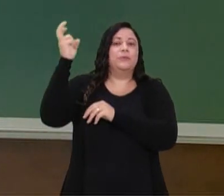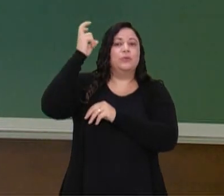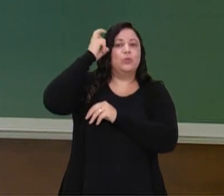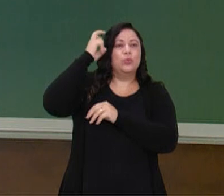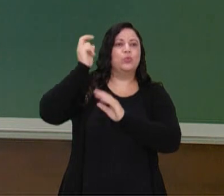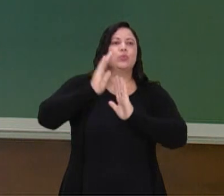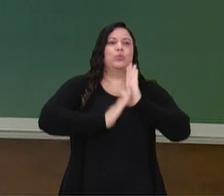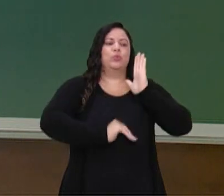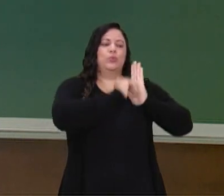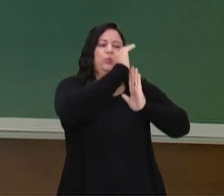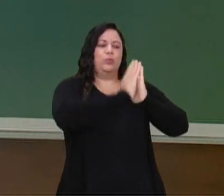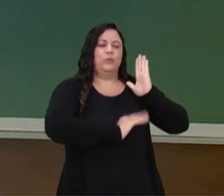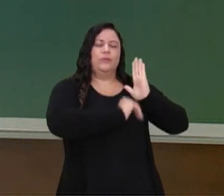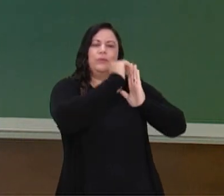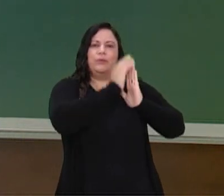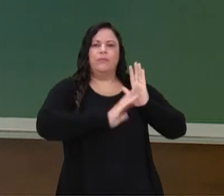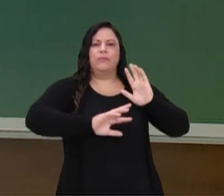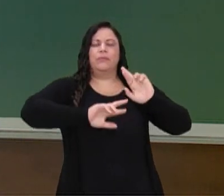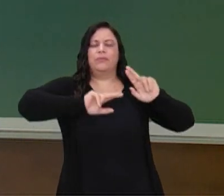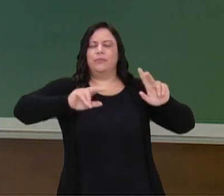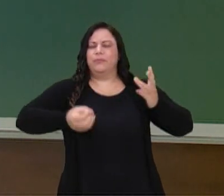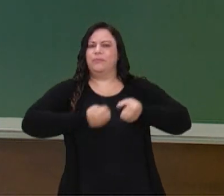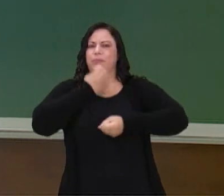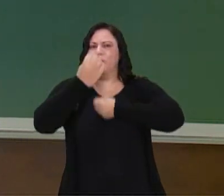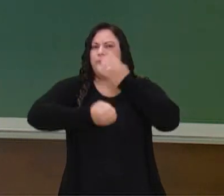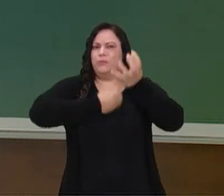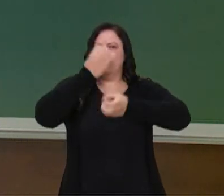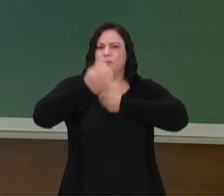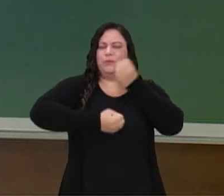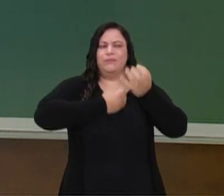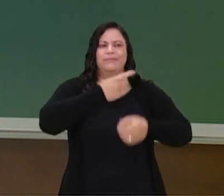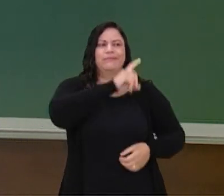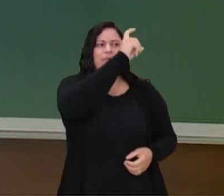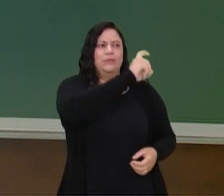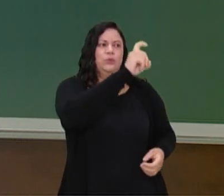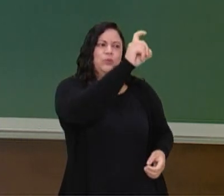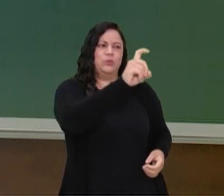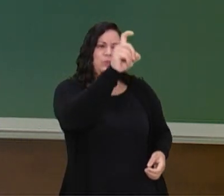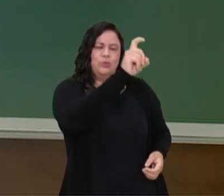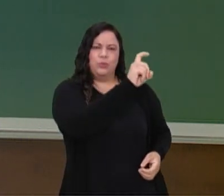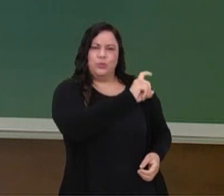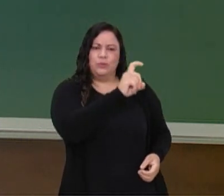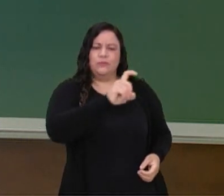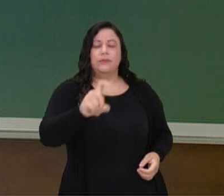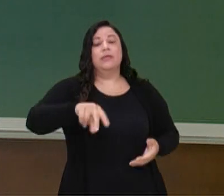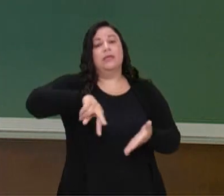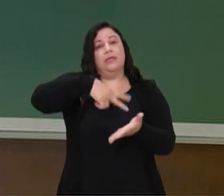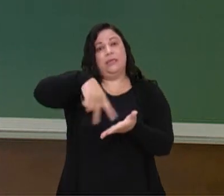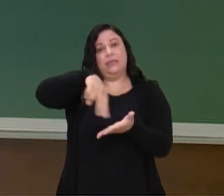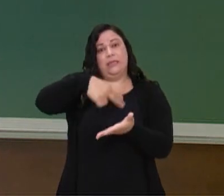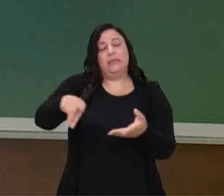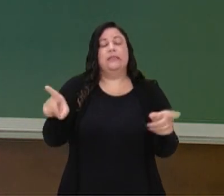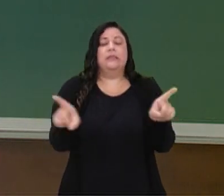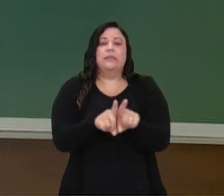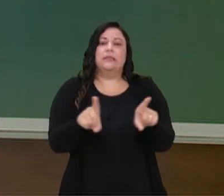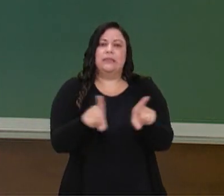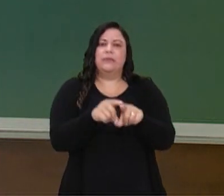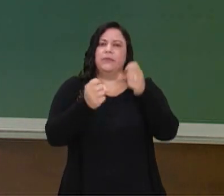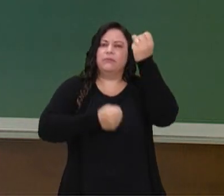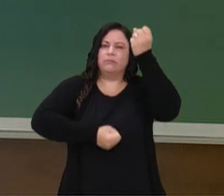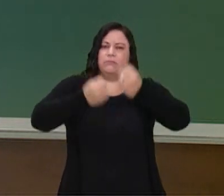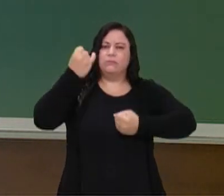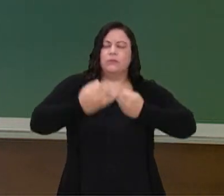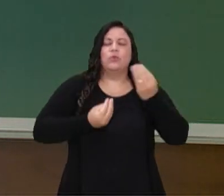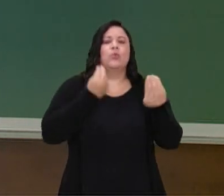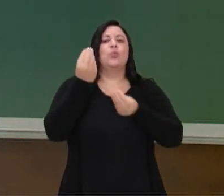pintura, vem trazer a poesia, o grafite e a dança. Veio falar um pouquinho de como